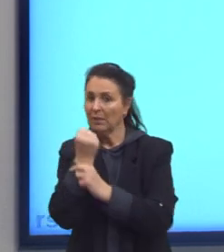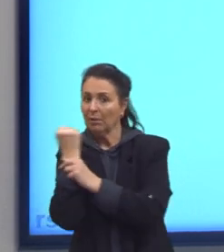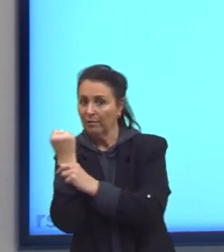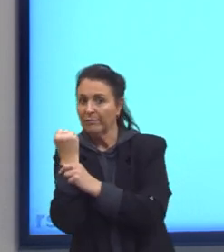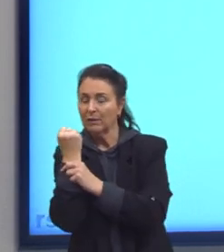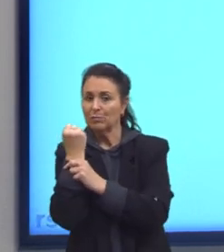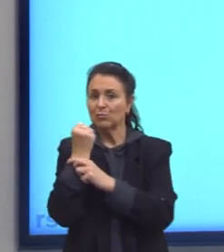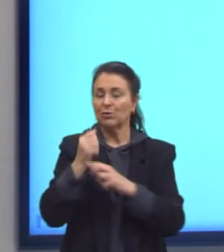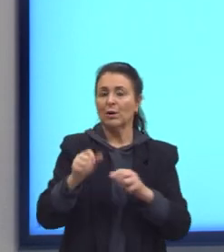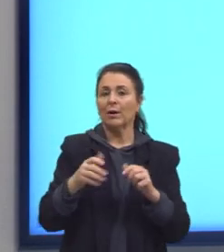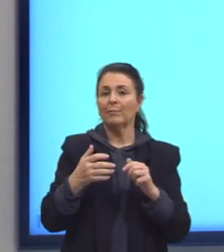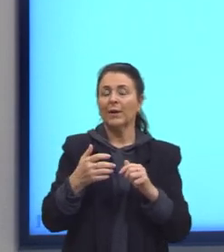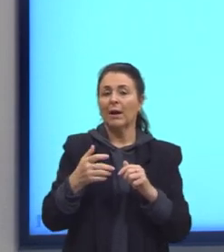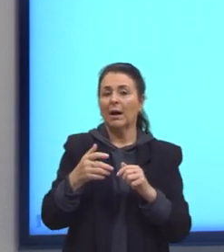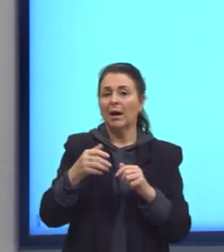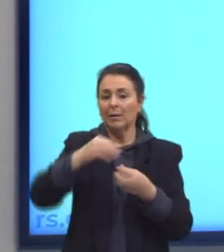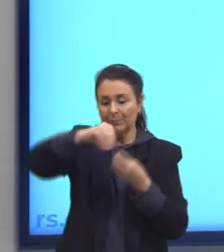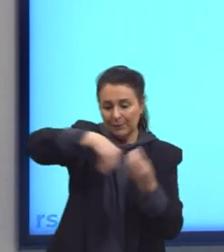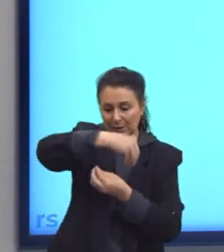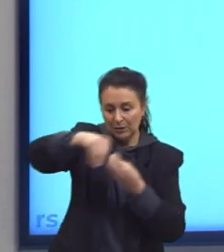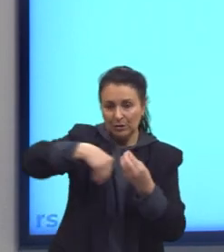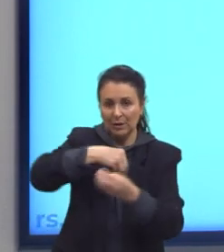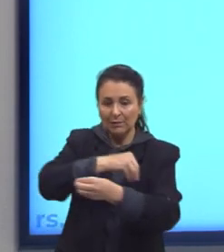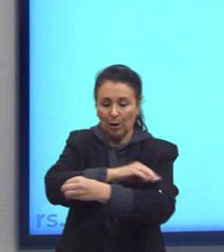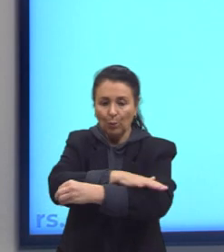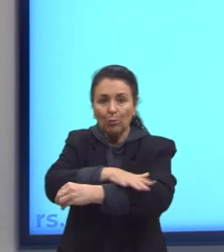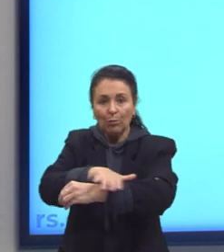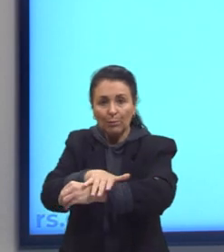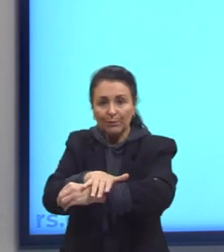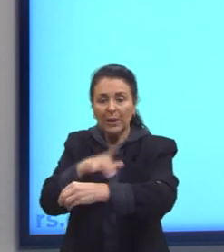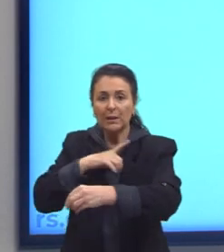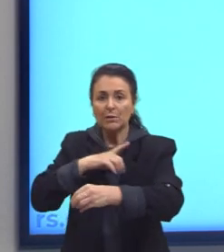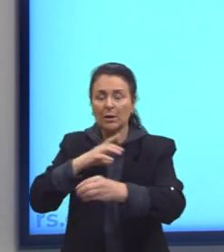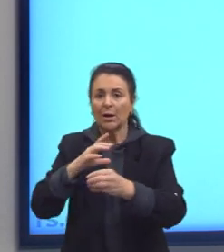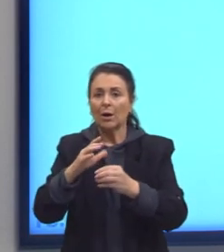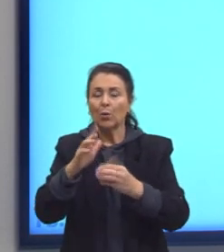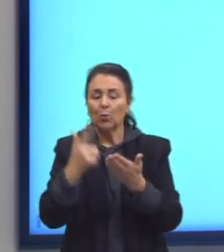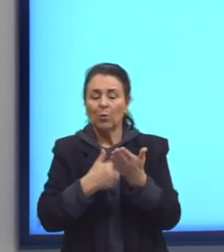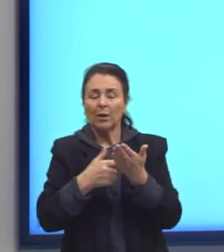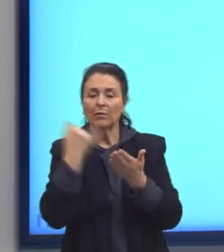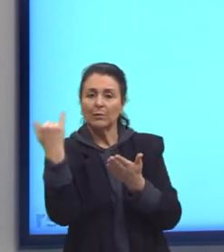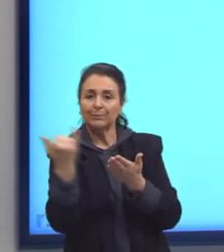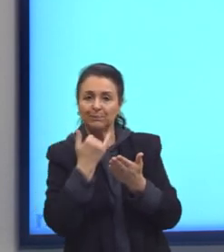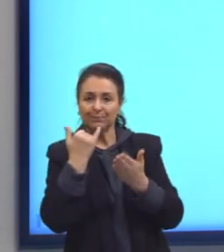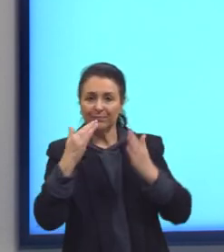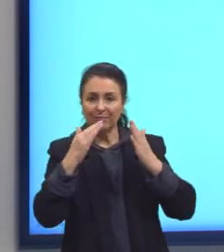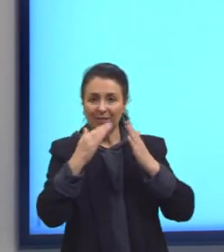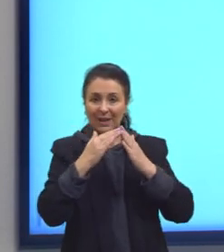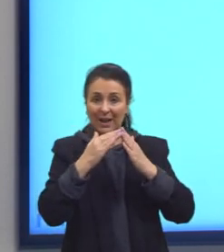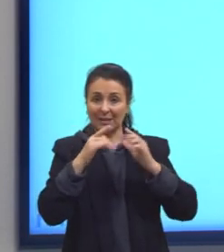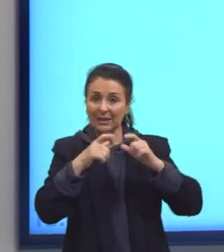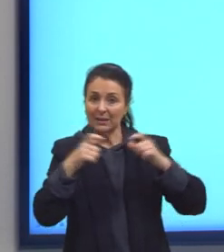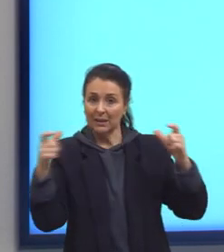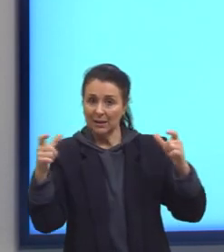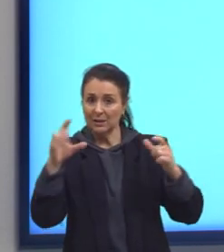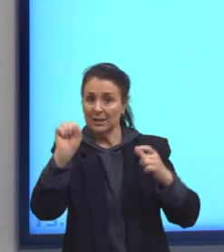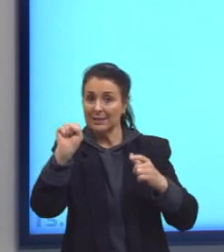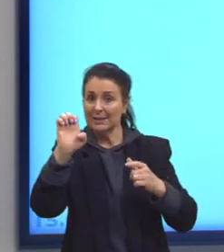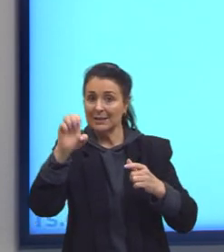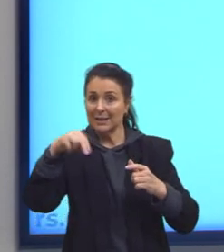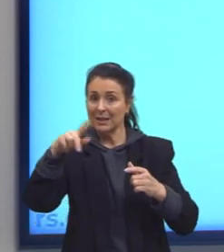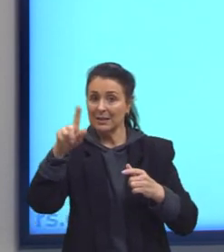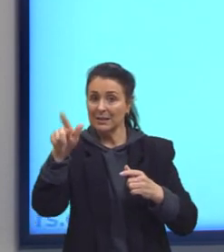Gilberto Freire, o livro dele mais famoso é Casa Grande e Senzala. O Gilberto Freire, numa tentativa